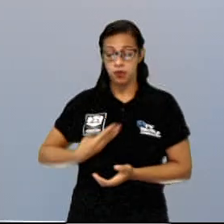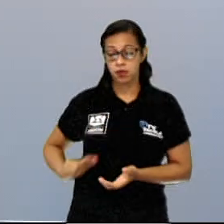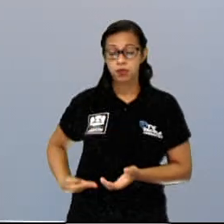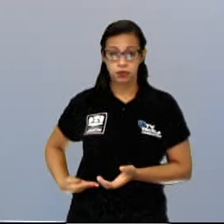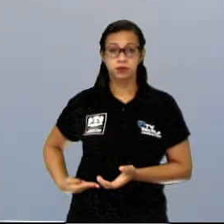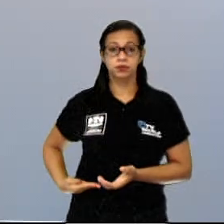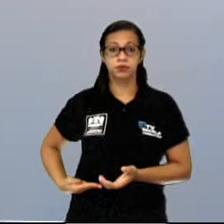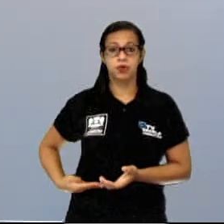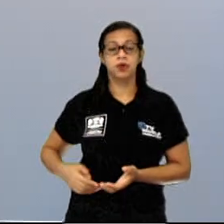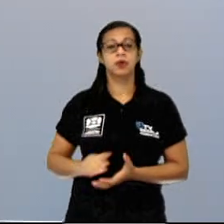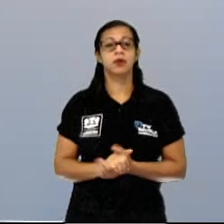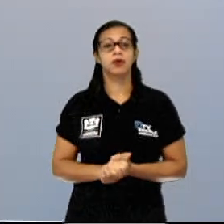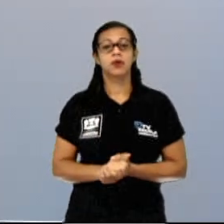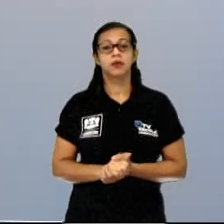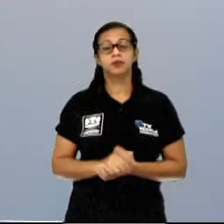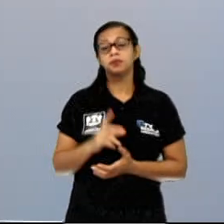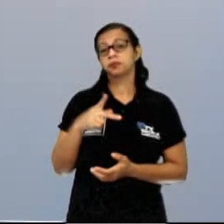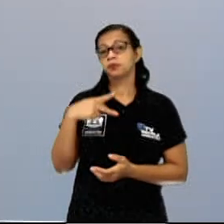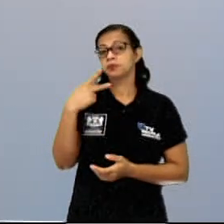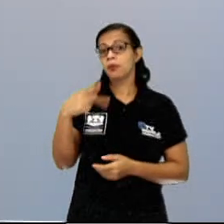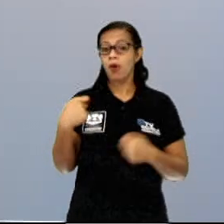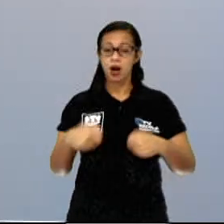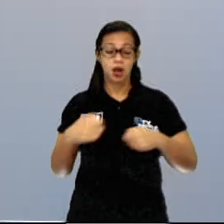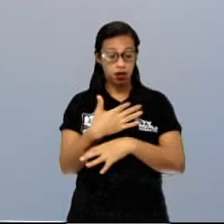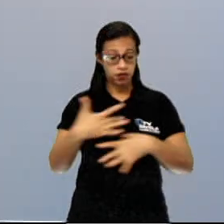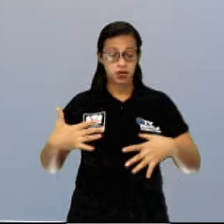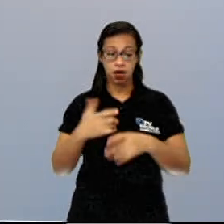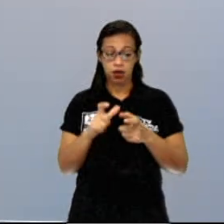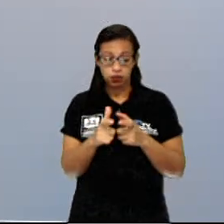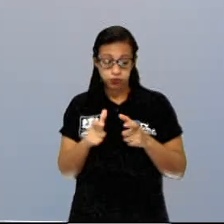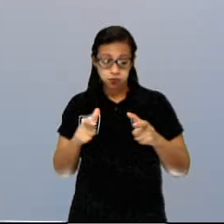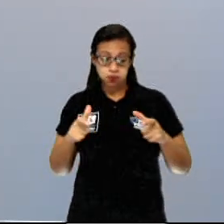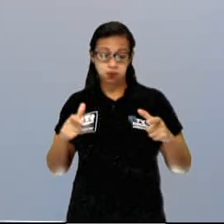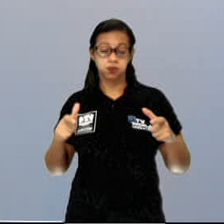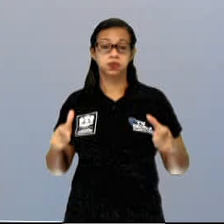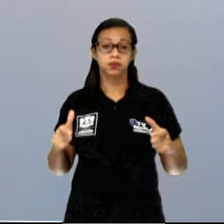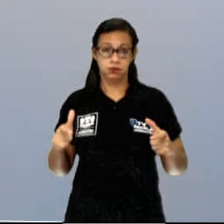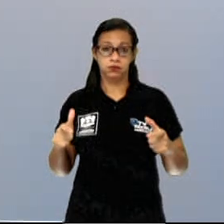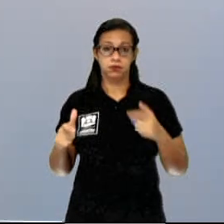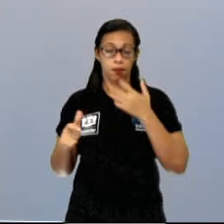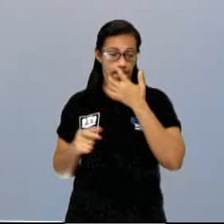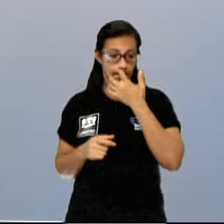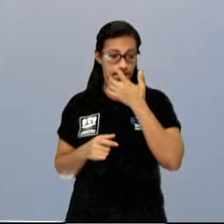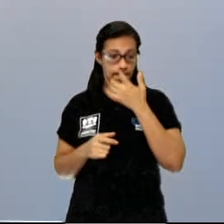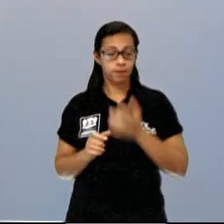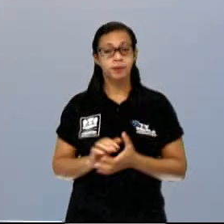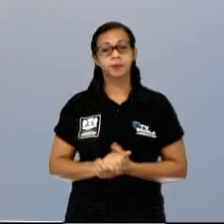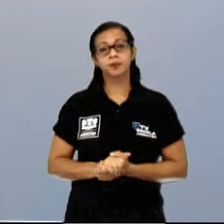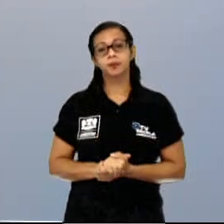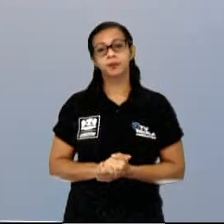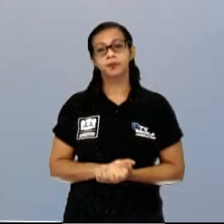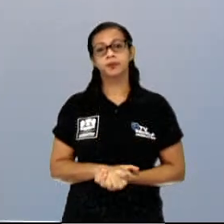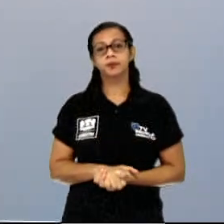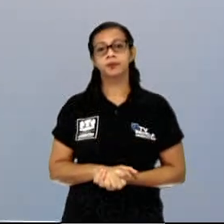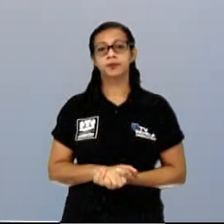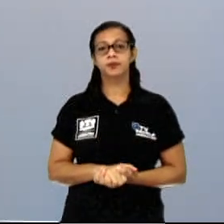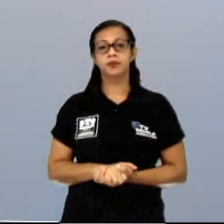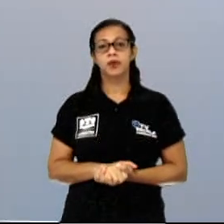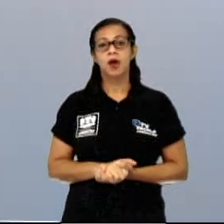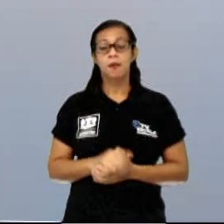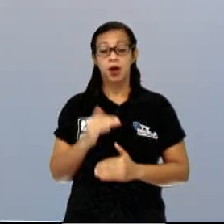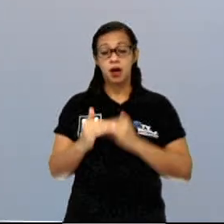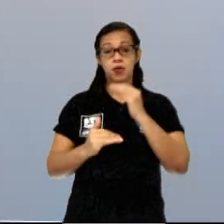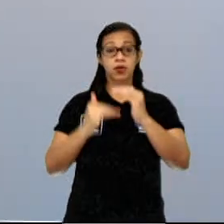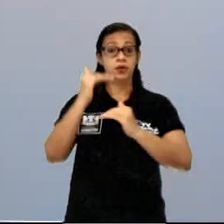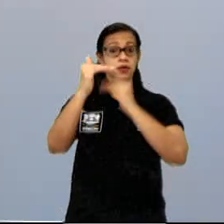designar o prefeito Pereira Passos para que ele leve adiante esses projetos de urbanização. Uma das primeiras